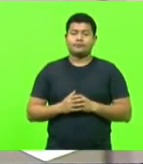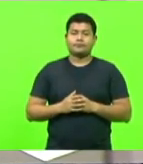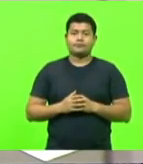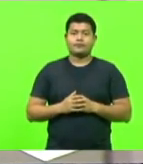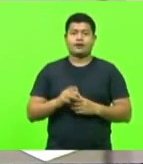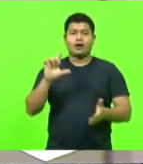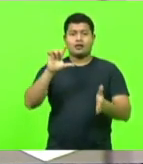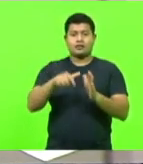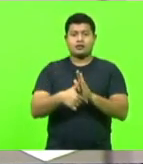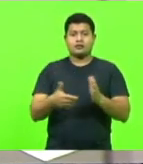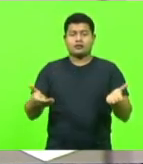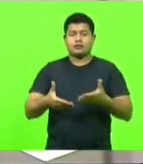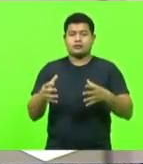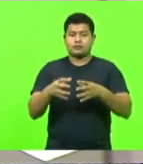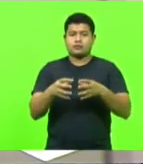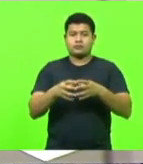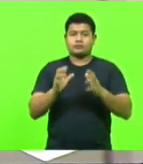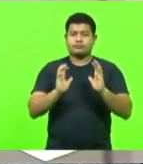Próximo bloco, bloco